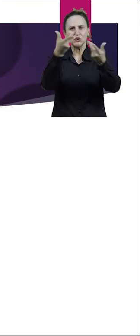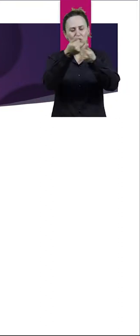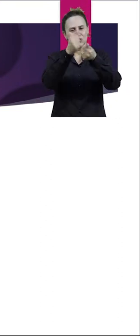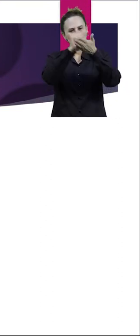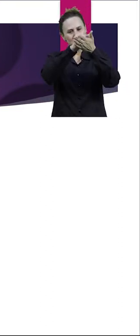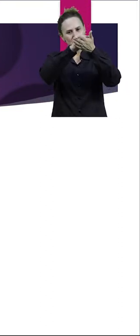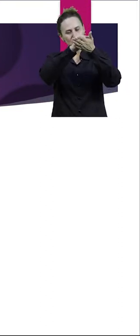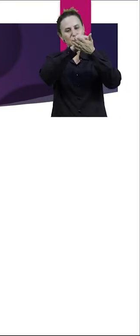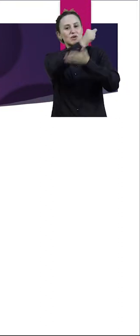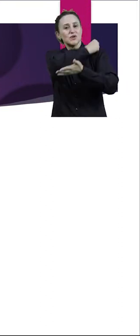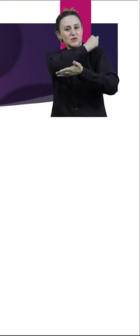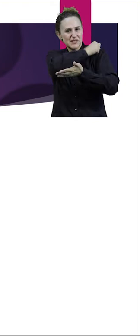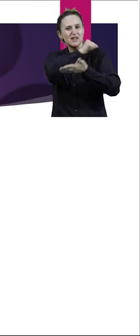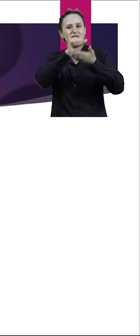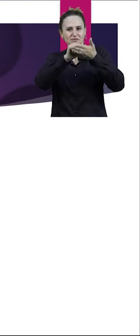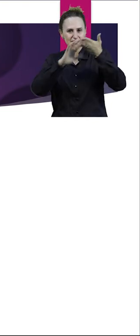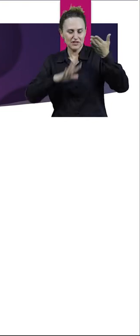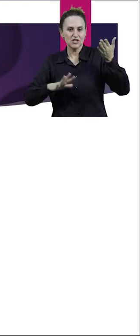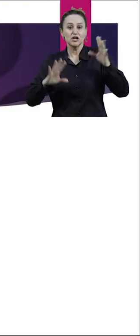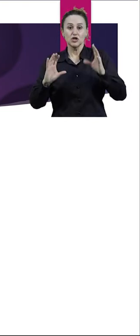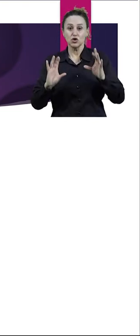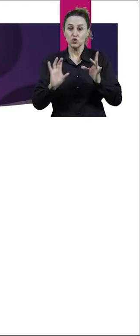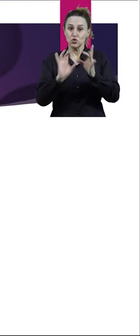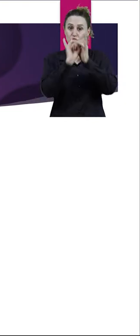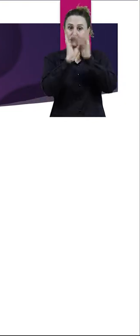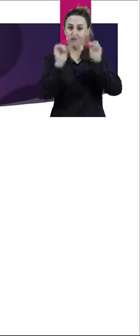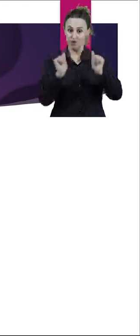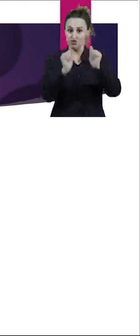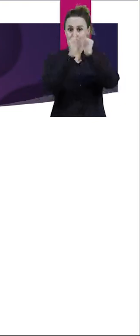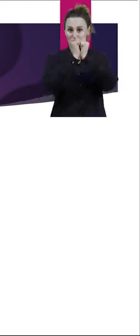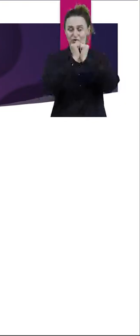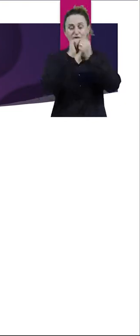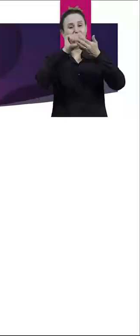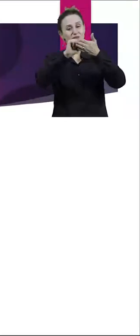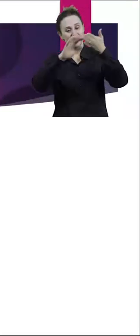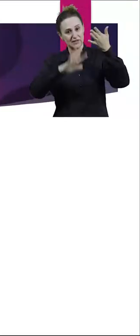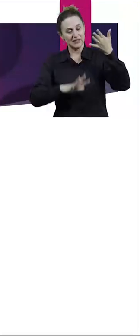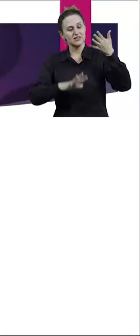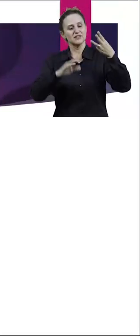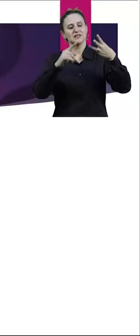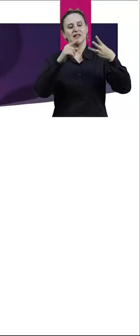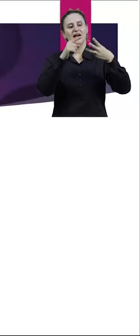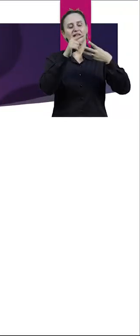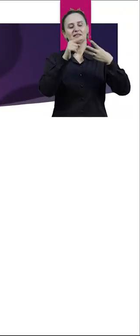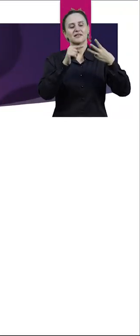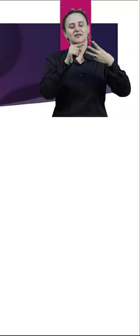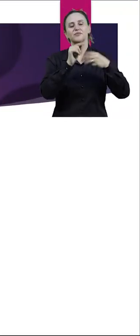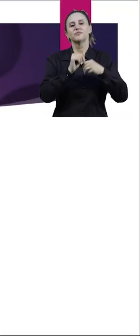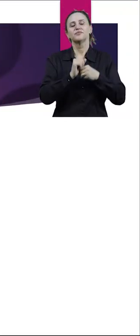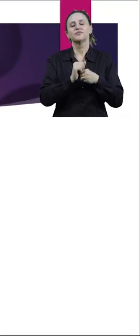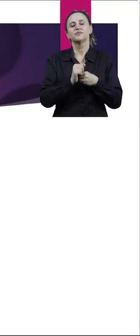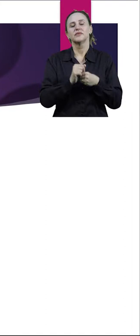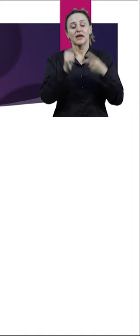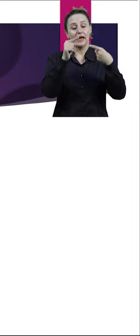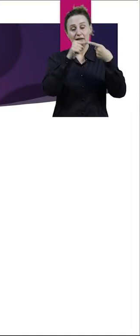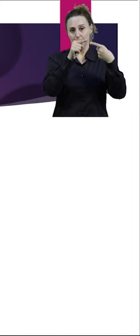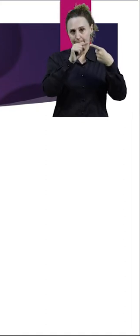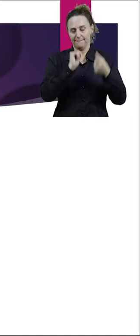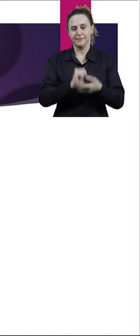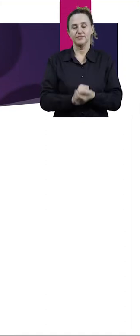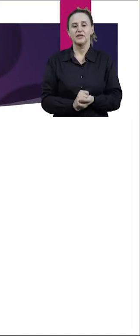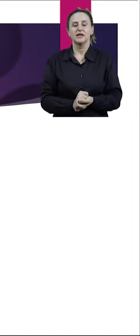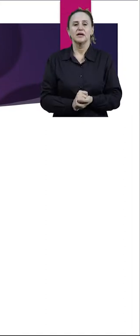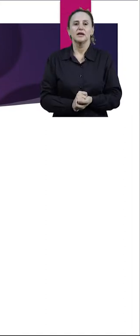Os trabalhos avaliativos, pensando em vocês aprenderem um pouco mais. Então, aqui nós vamos falar um pouquinho mais sobre a relação da tecnologia com o ensino,